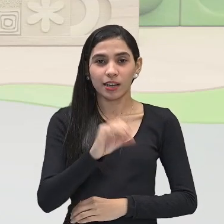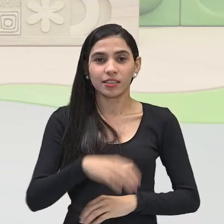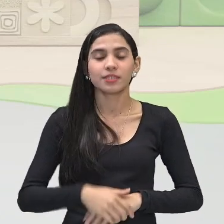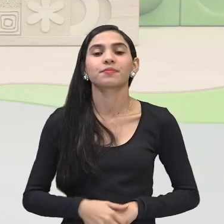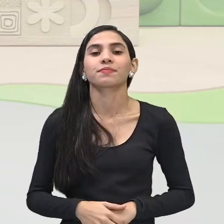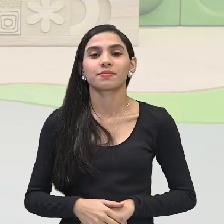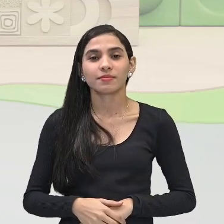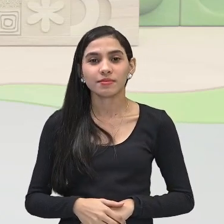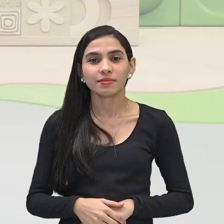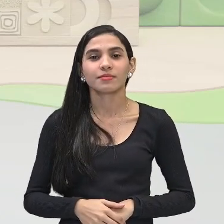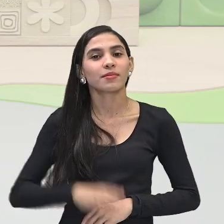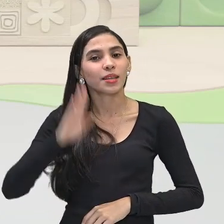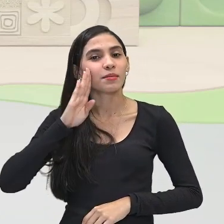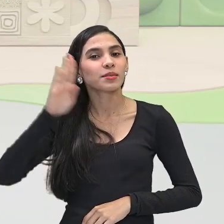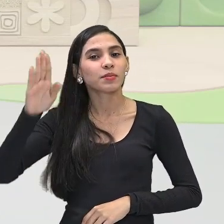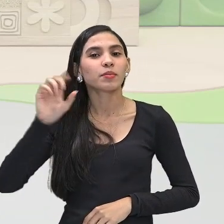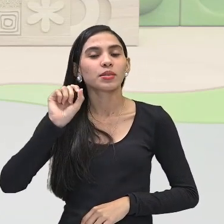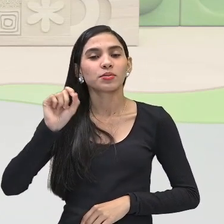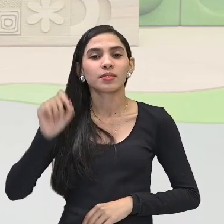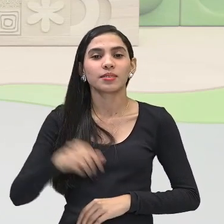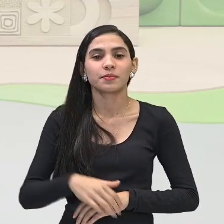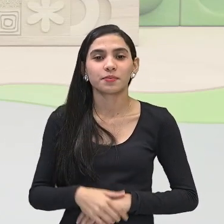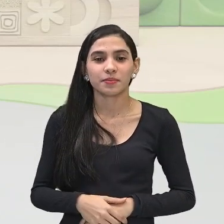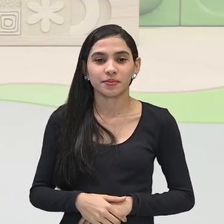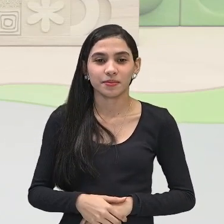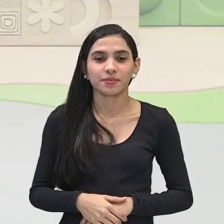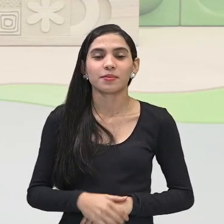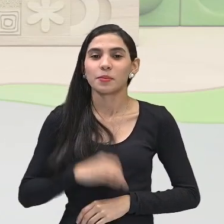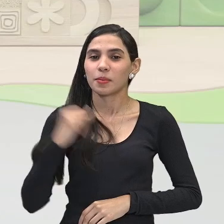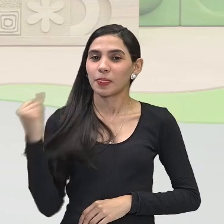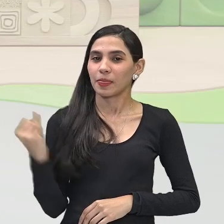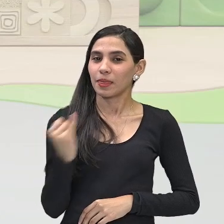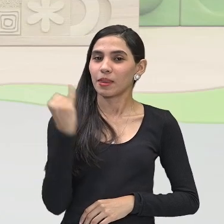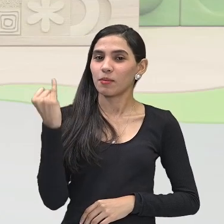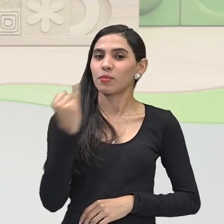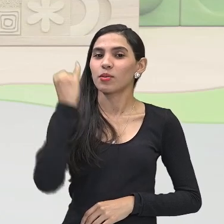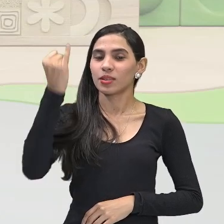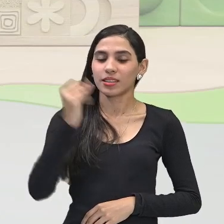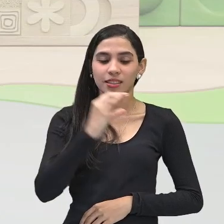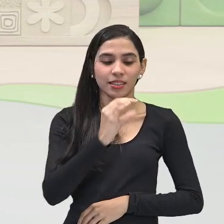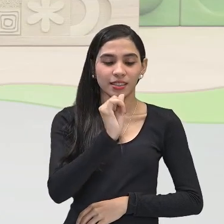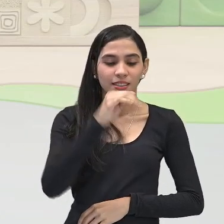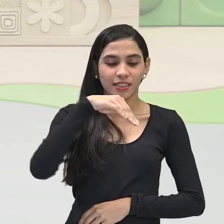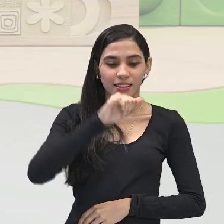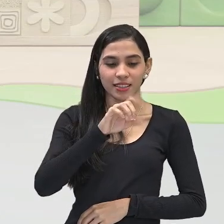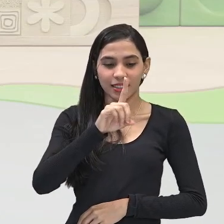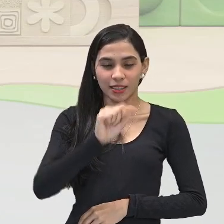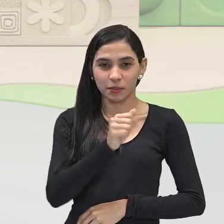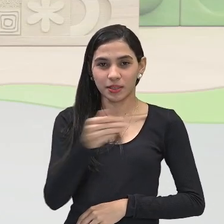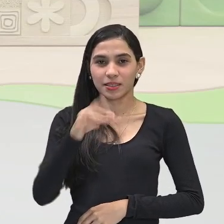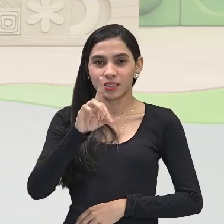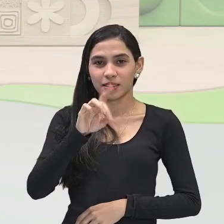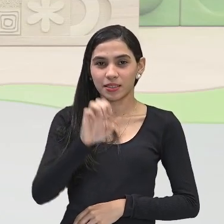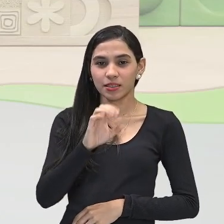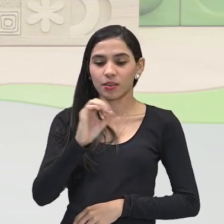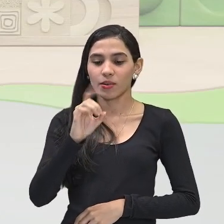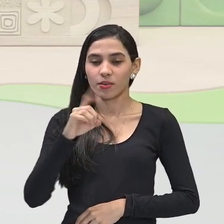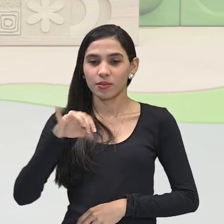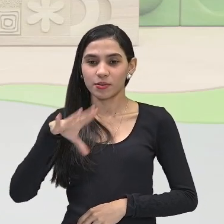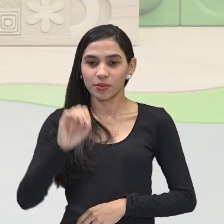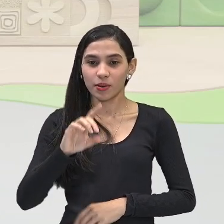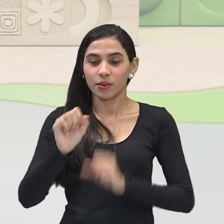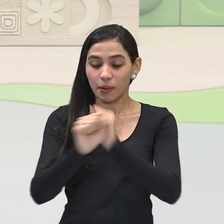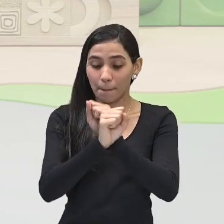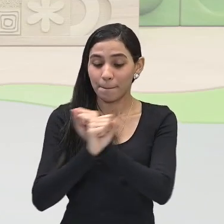principalmente nos polos, onde tinha a importância, né, da camada de ozônio para a proteção, nós já sabemos,